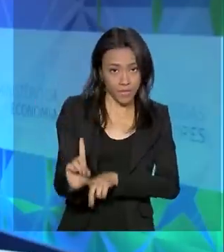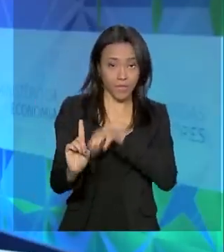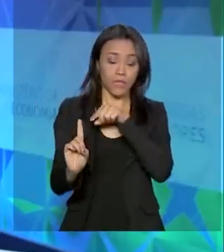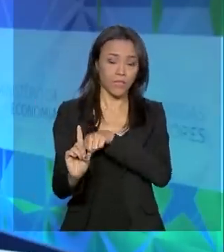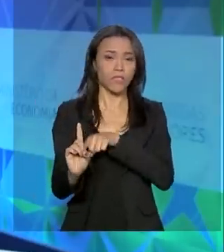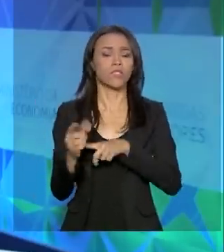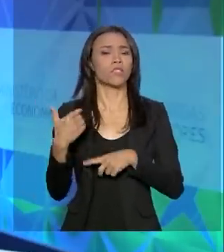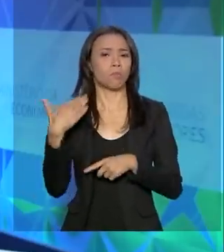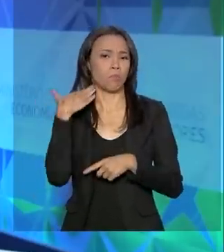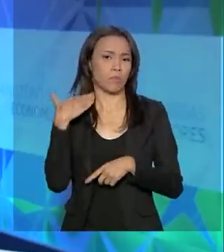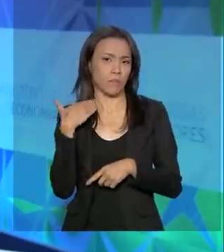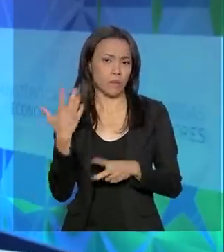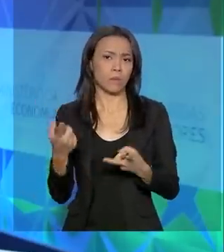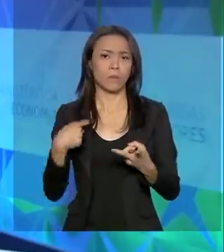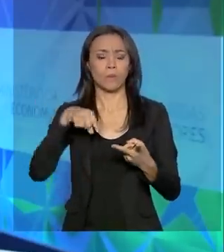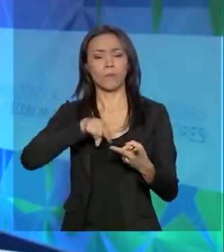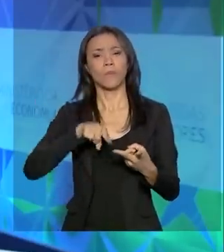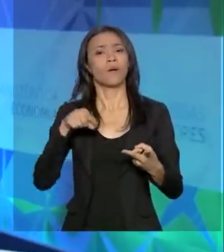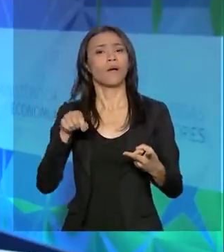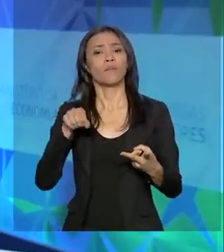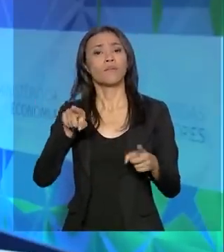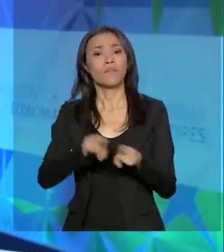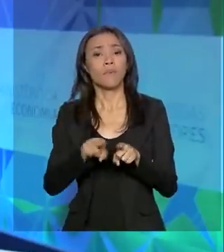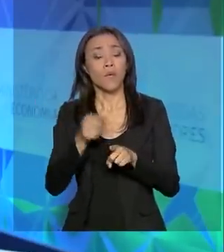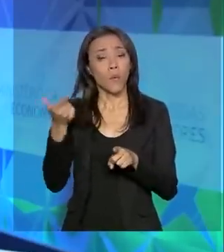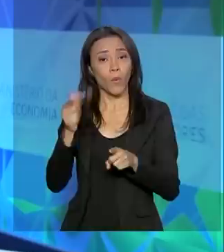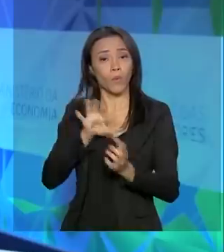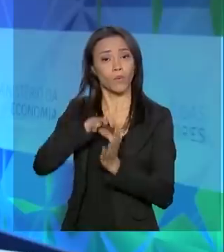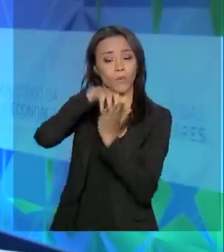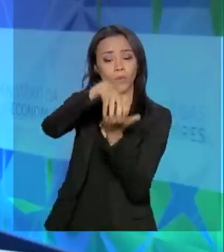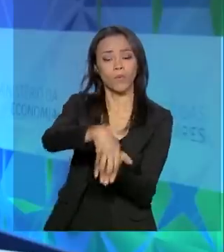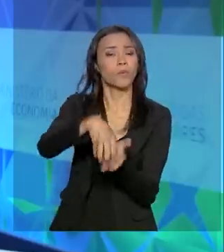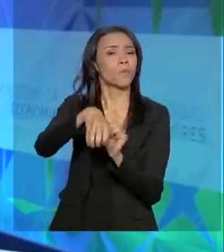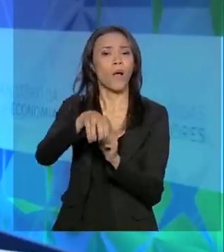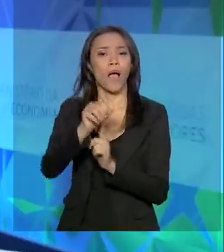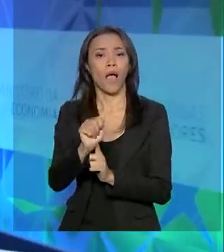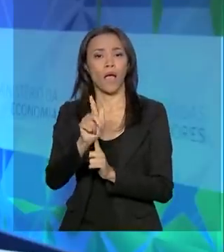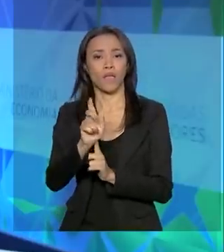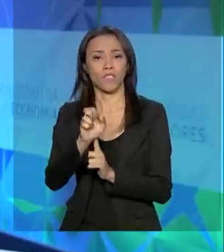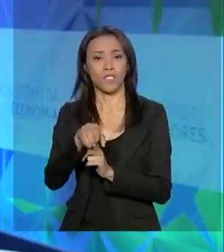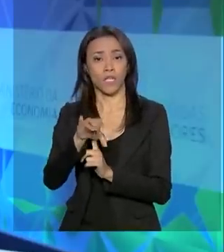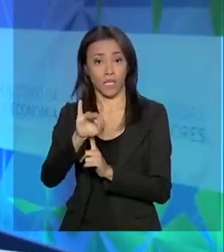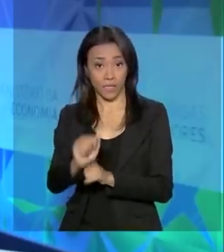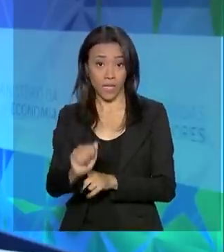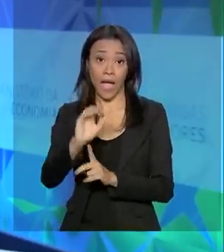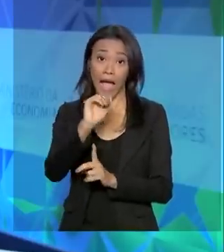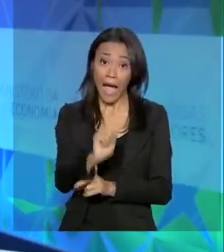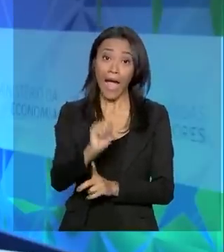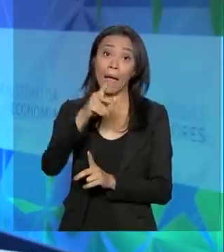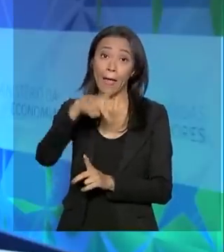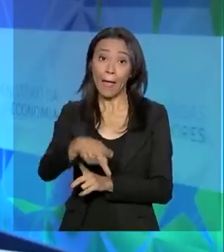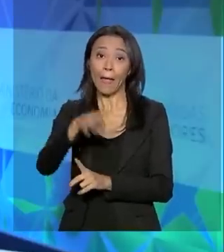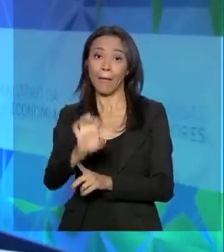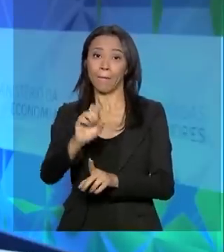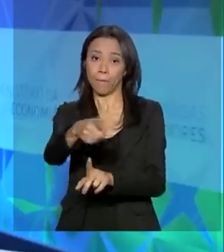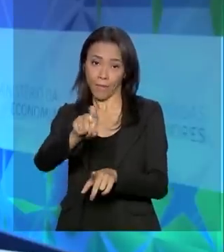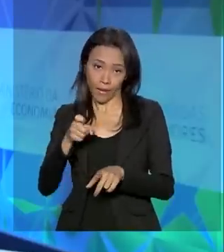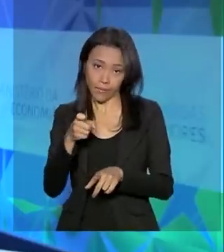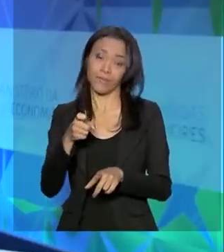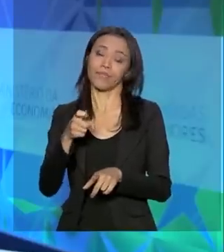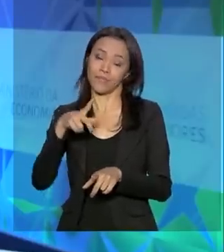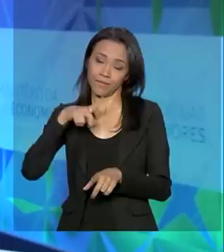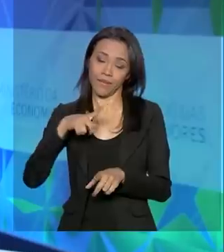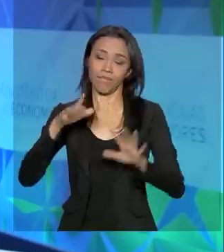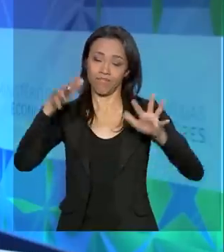e também da Agência de Promoção de Exportações Brasileiras, a Apex, também estão